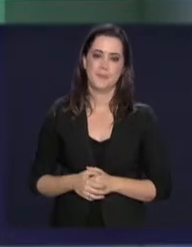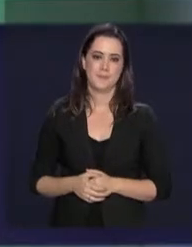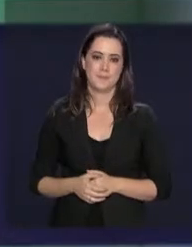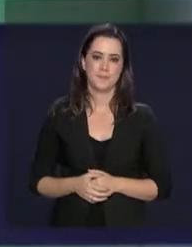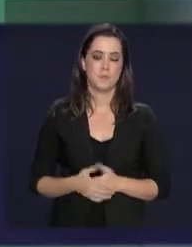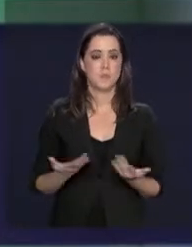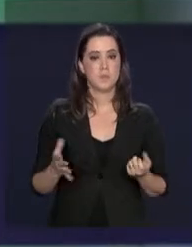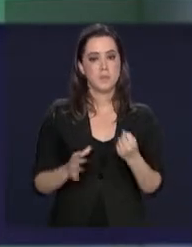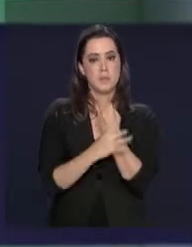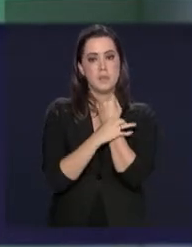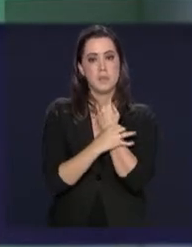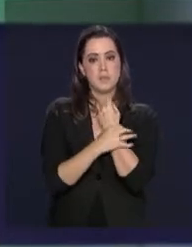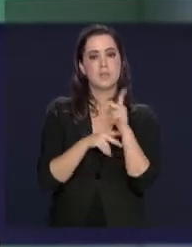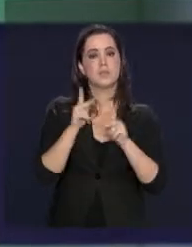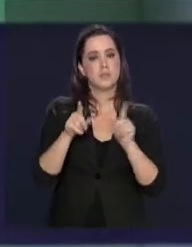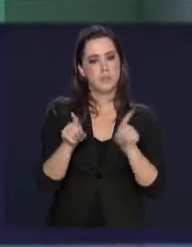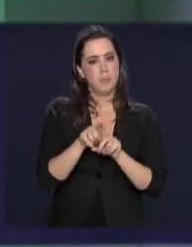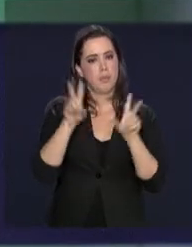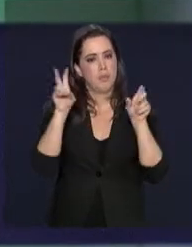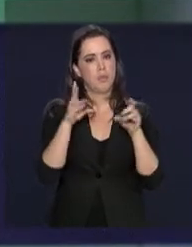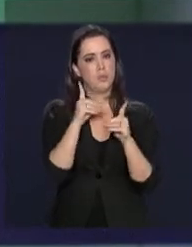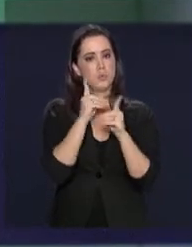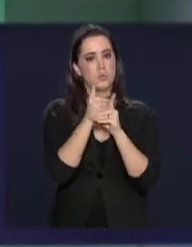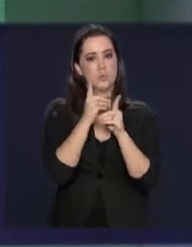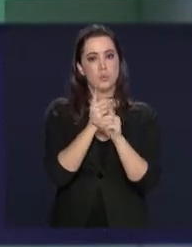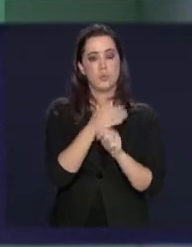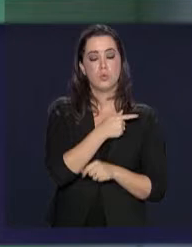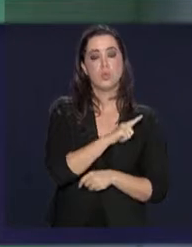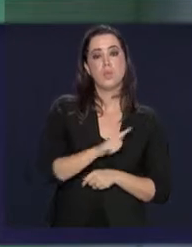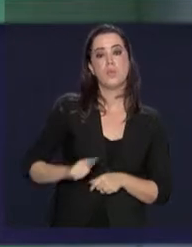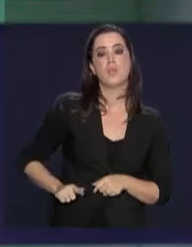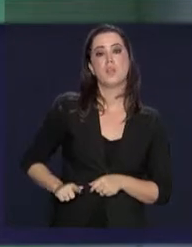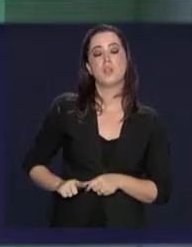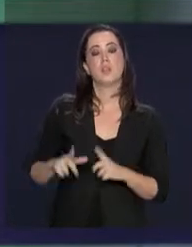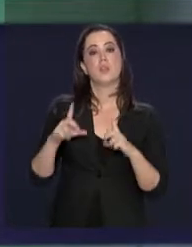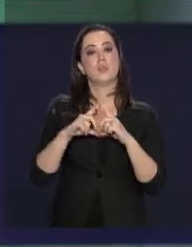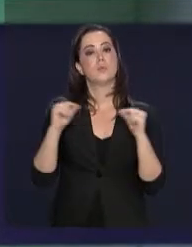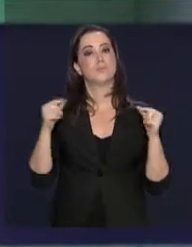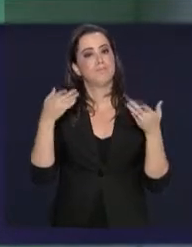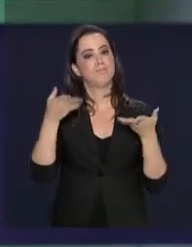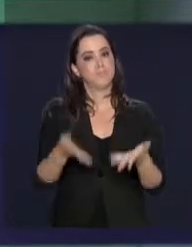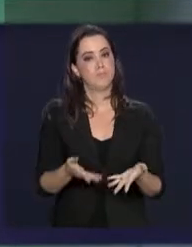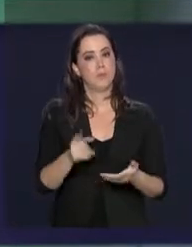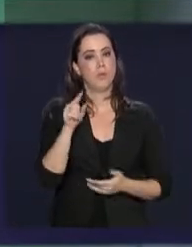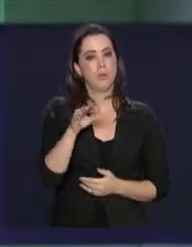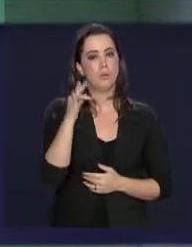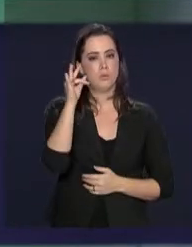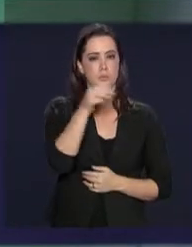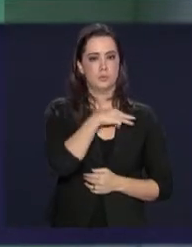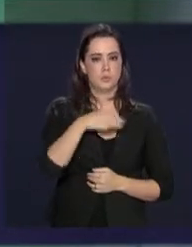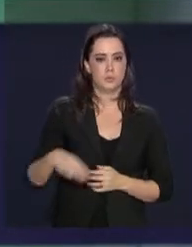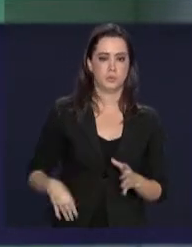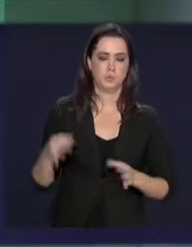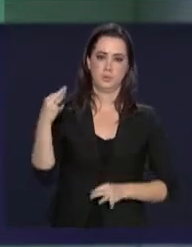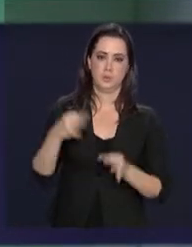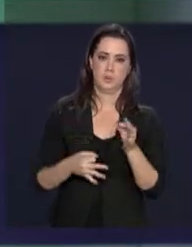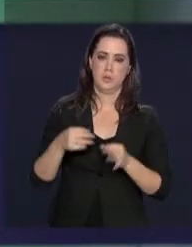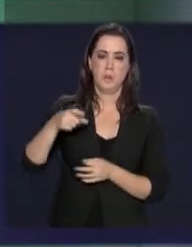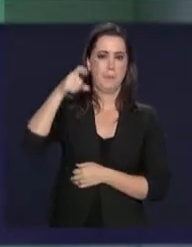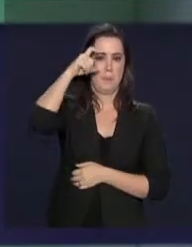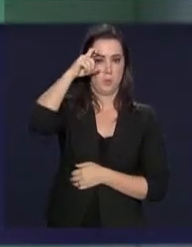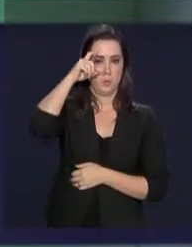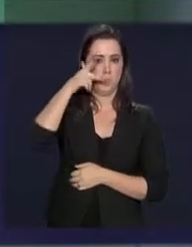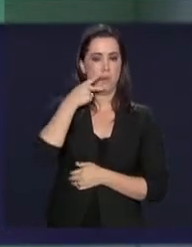E a segurança pública também foi tema de um encontro entre governadores aqui em Brasília. O futuro ministro da Justiça, Sérgio